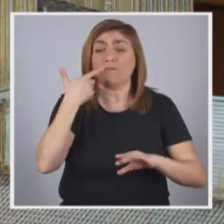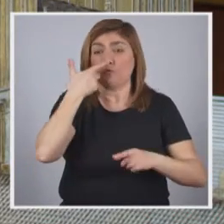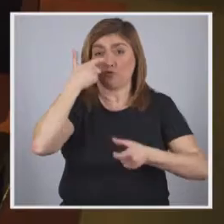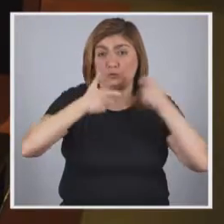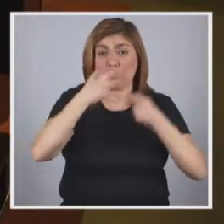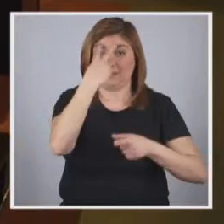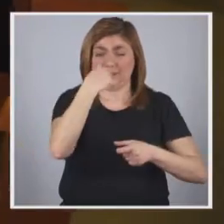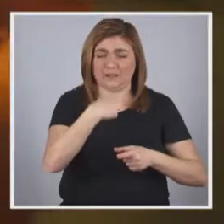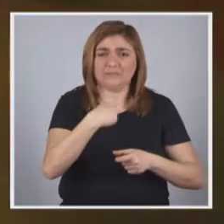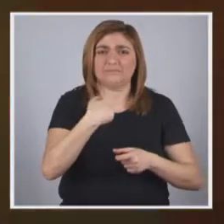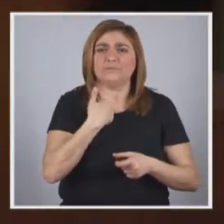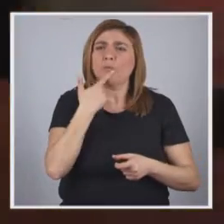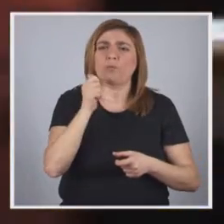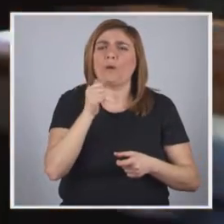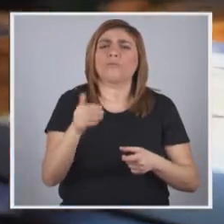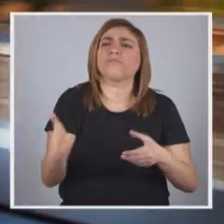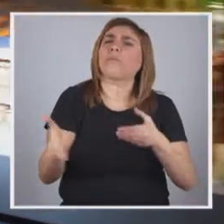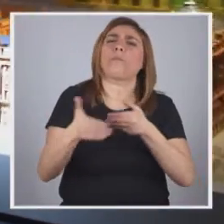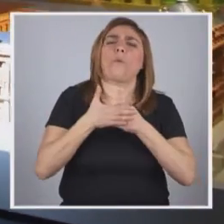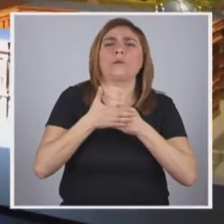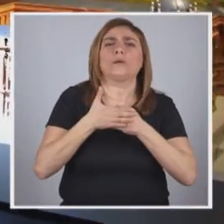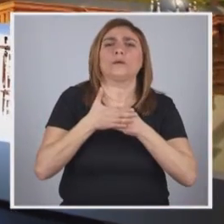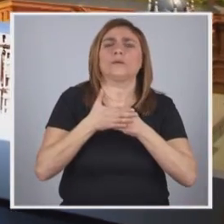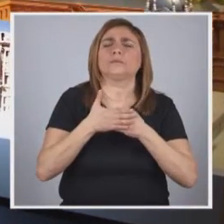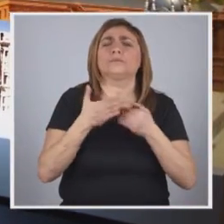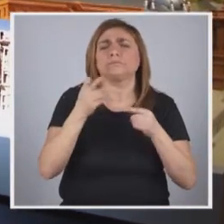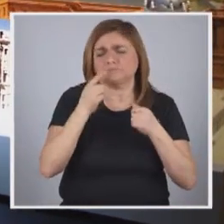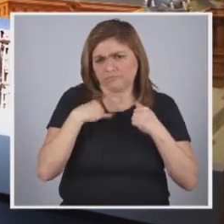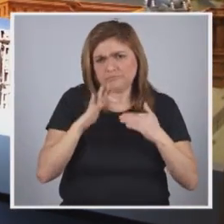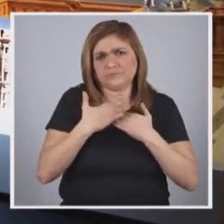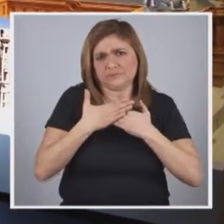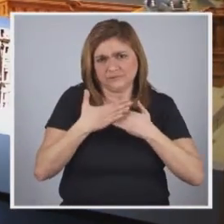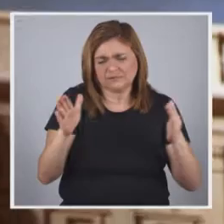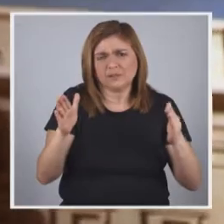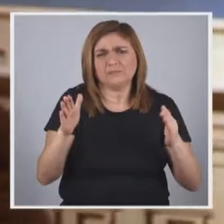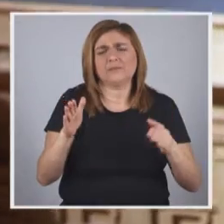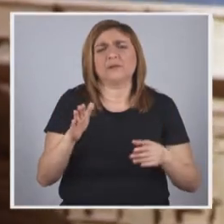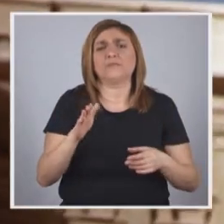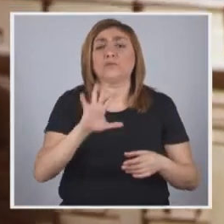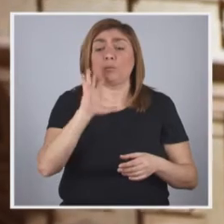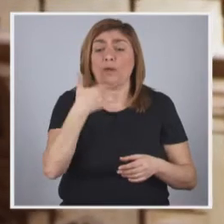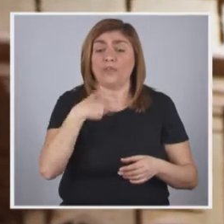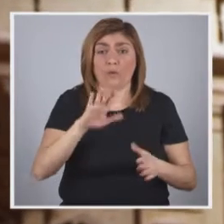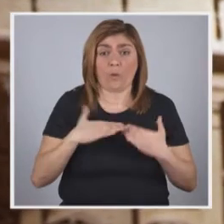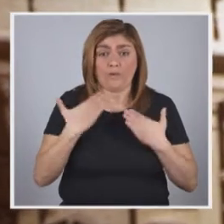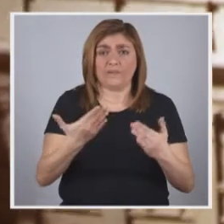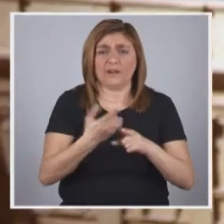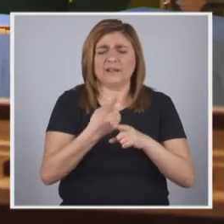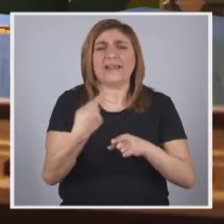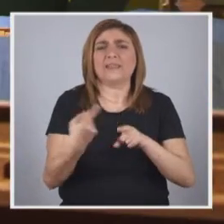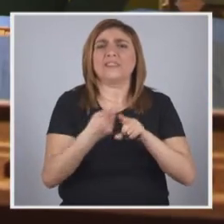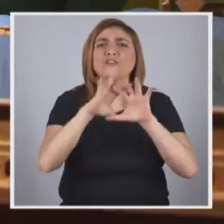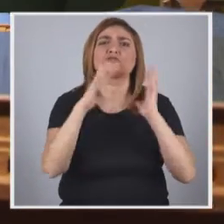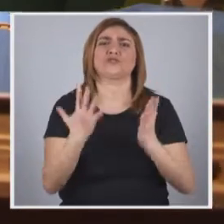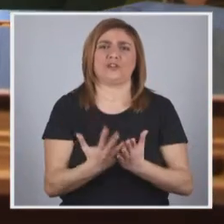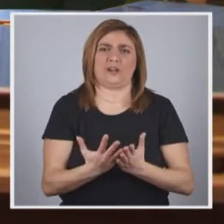para pessoas cegas, não podemos fechar as nossas portas, ainda por cima, insisto neste aspecto, quando a nossa oferta é de